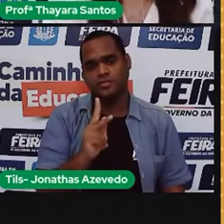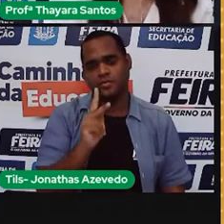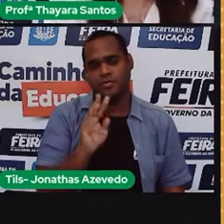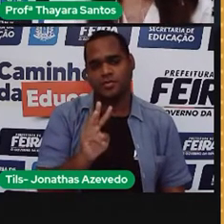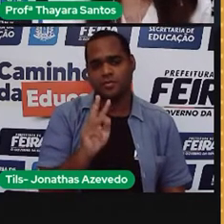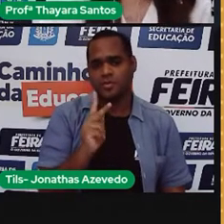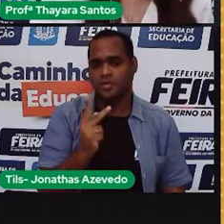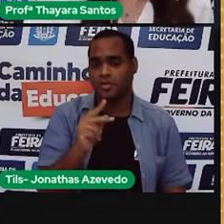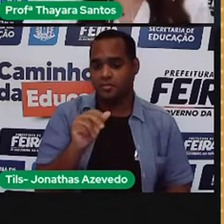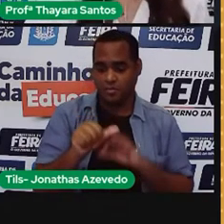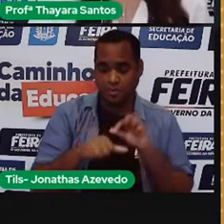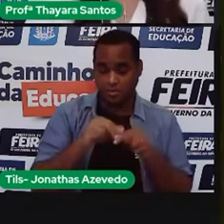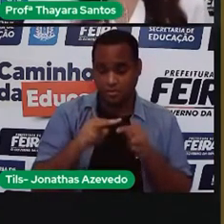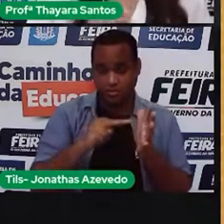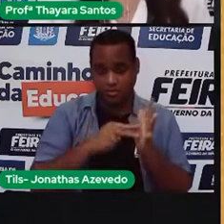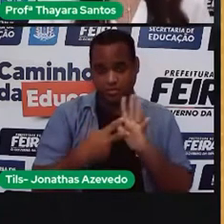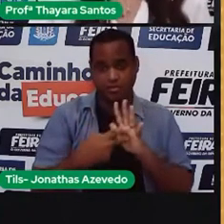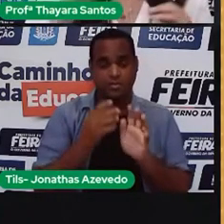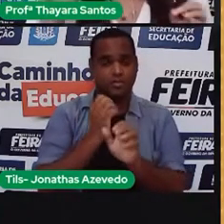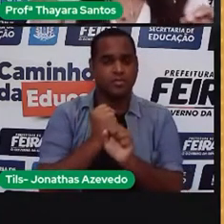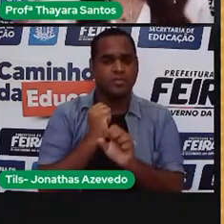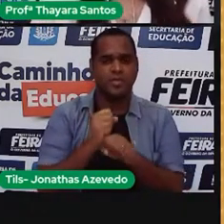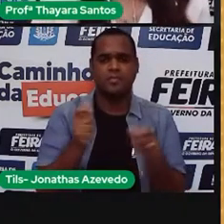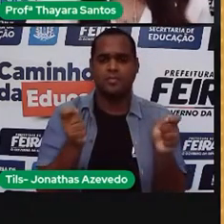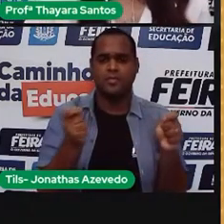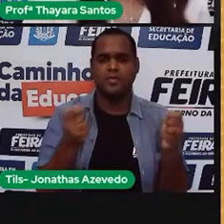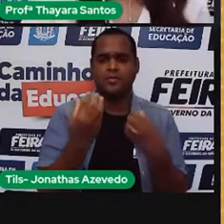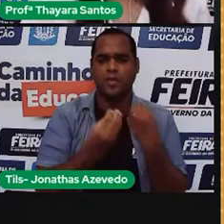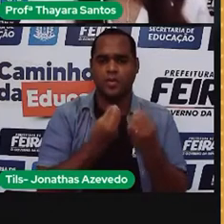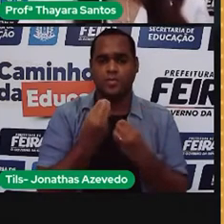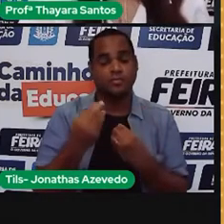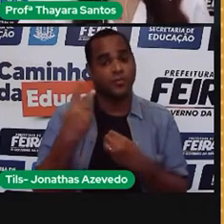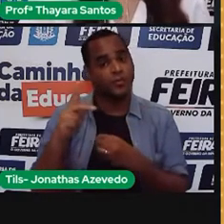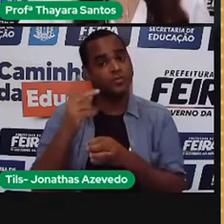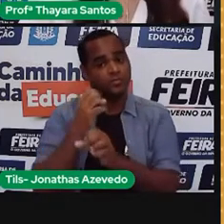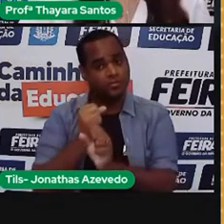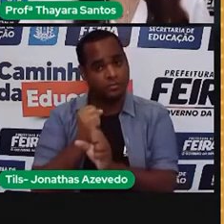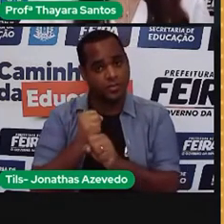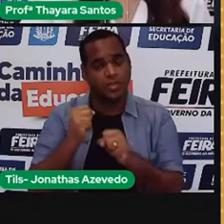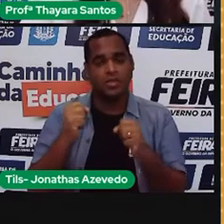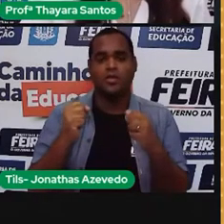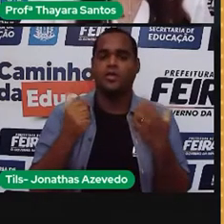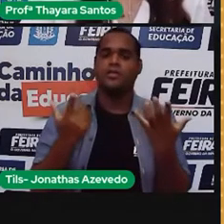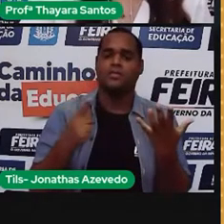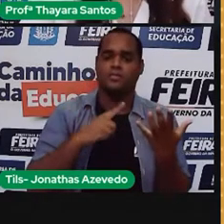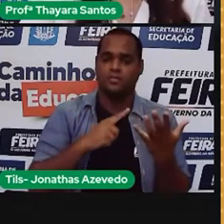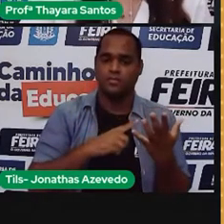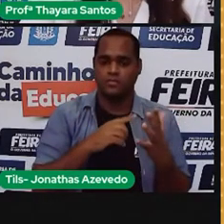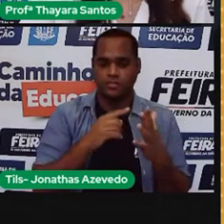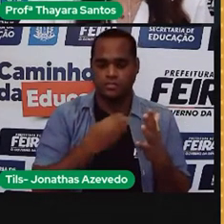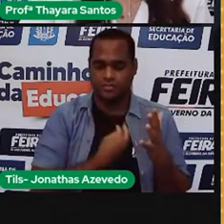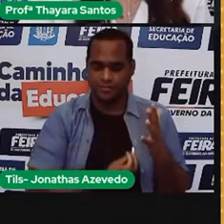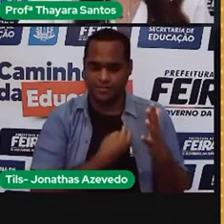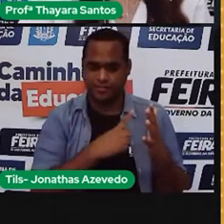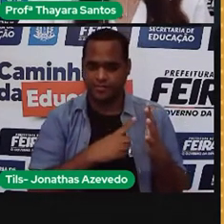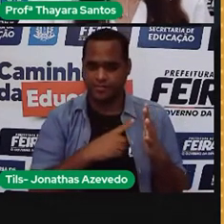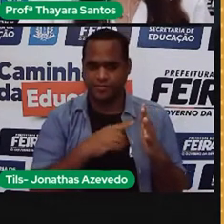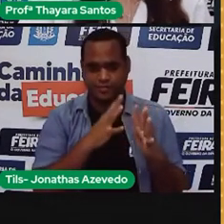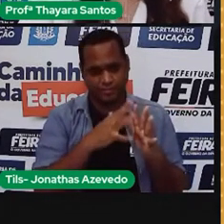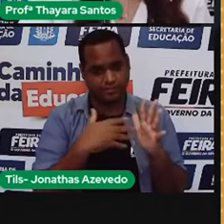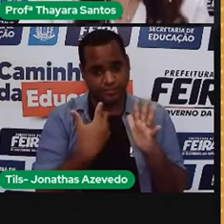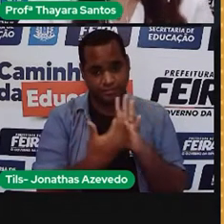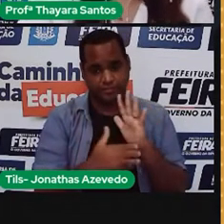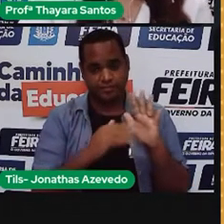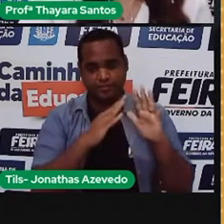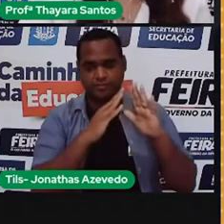no valor que a gente vê na conta? Aí a gente faz esse outro cálculozinho aqui. A gente sabe que existe um padrão que para